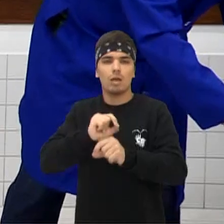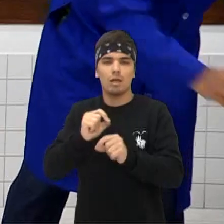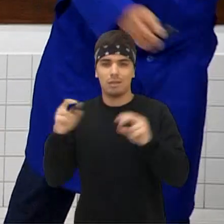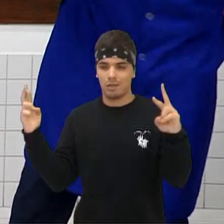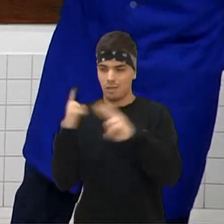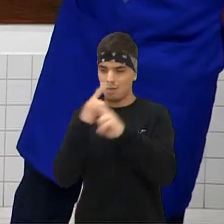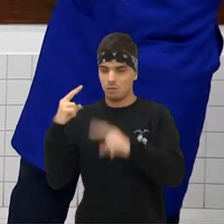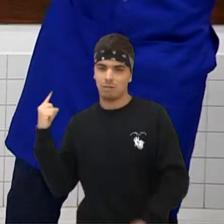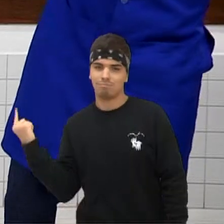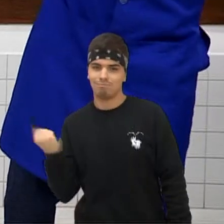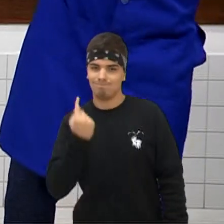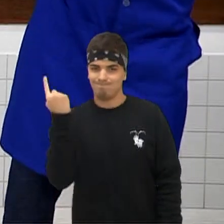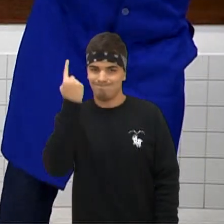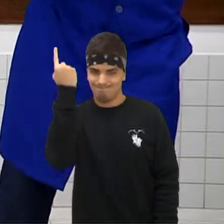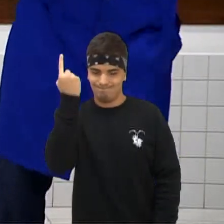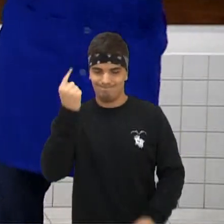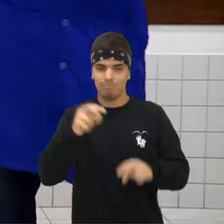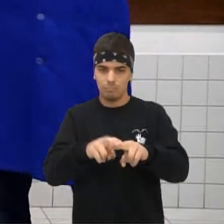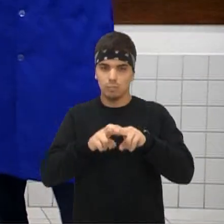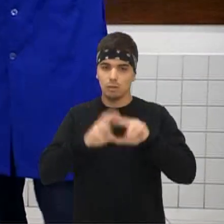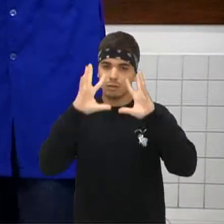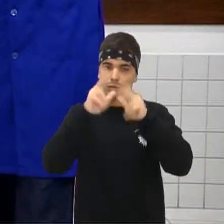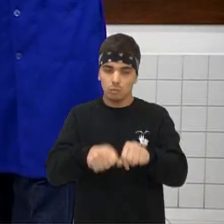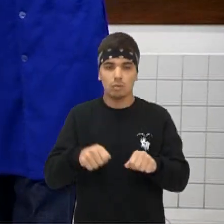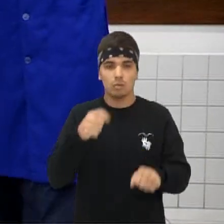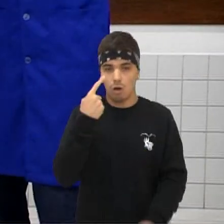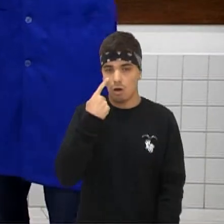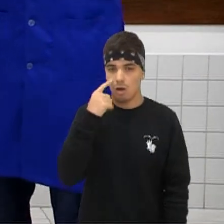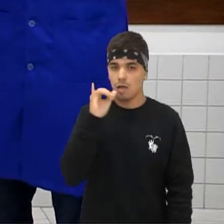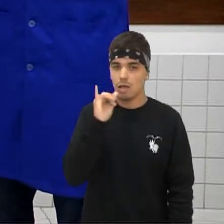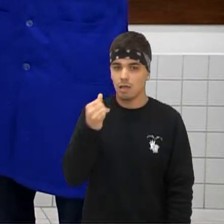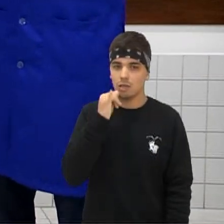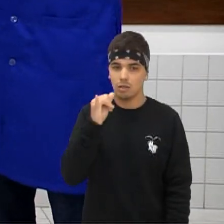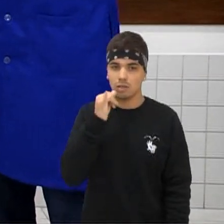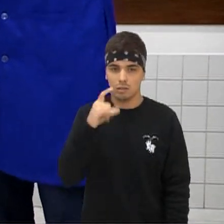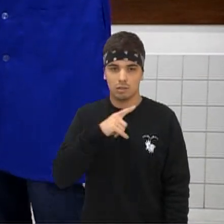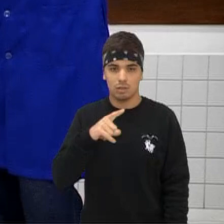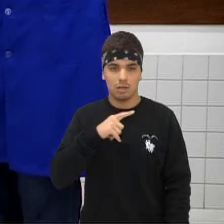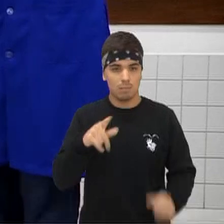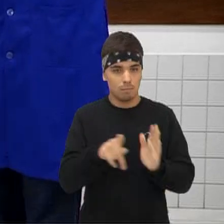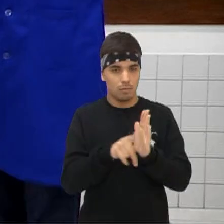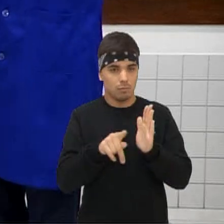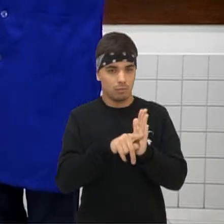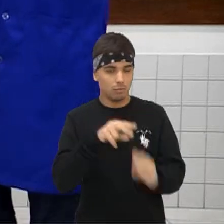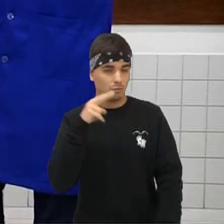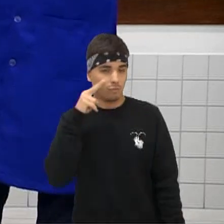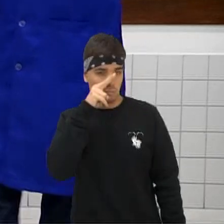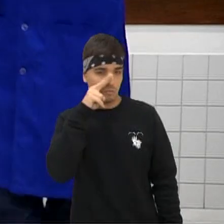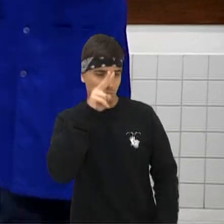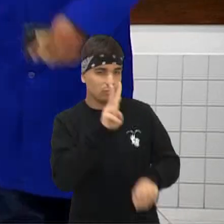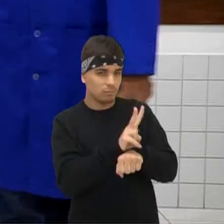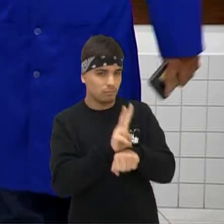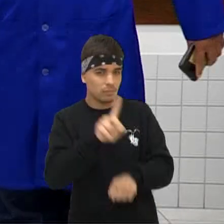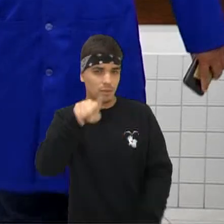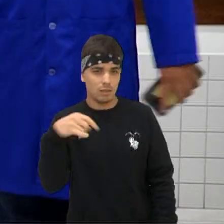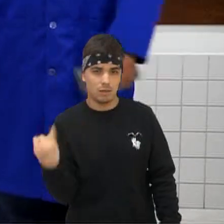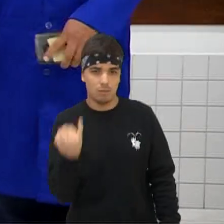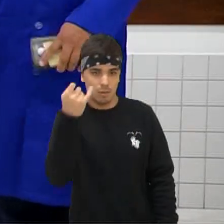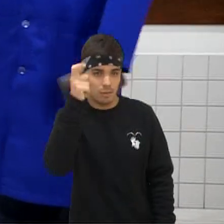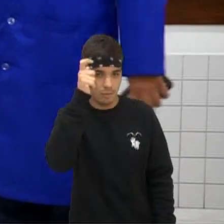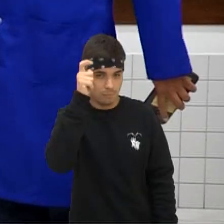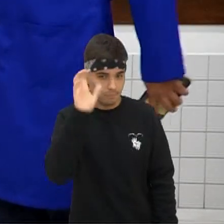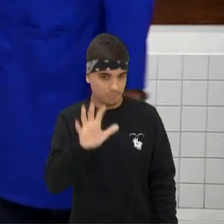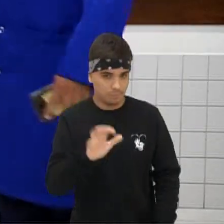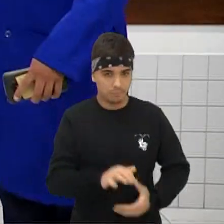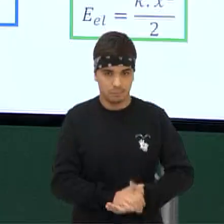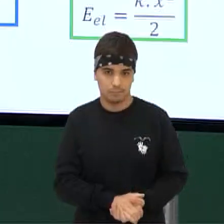altura Todas as energias potenciais aqui, meus queridos, elas são energias oriundas de forças conservativas muito importante salientar